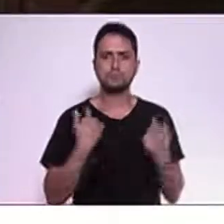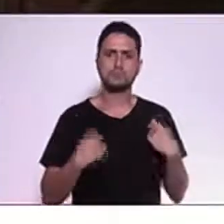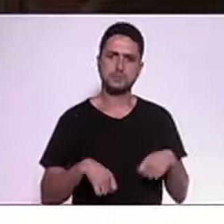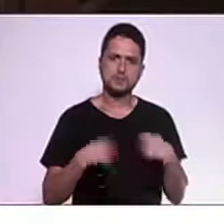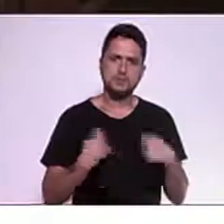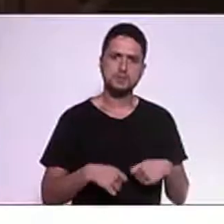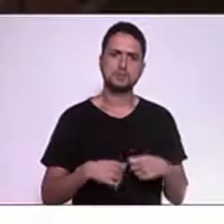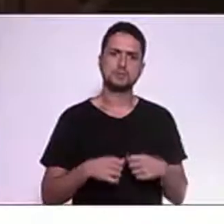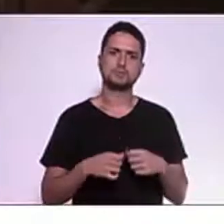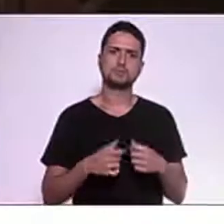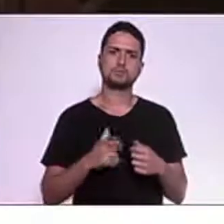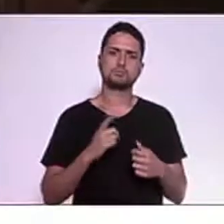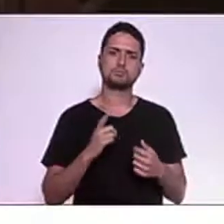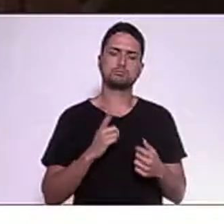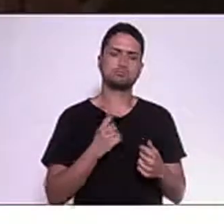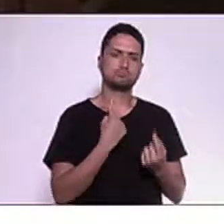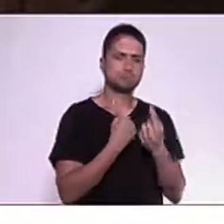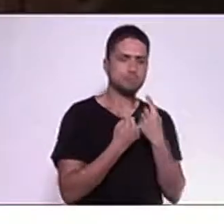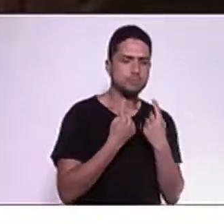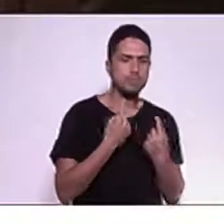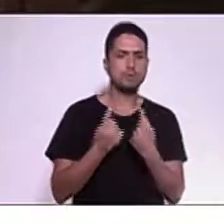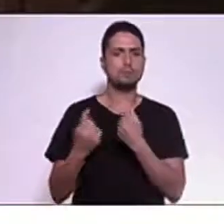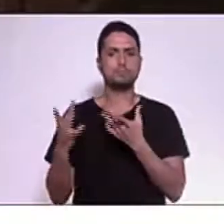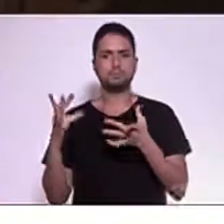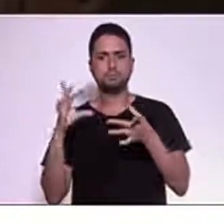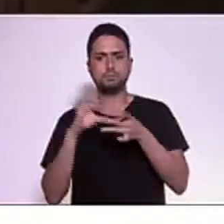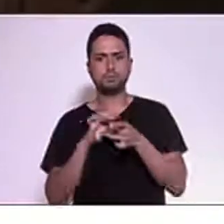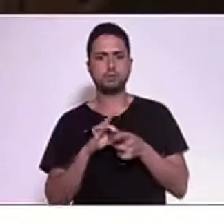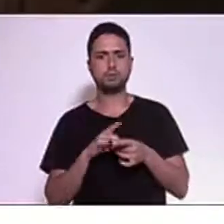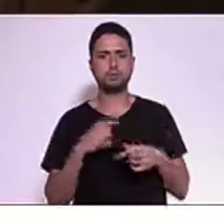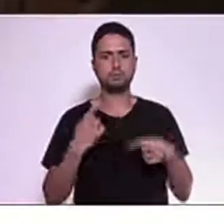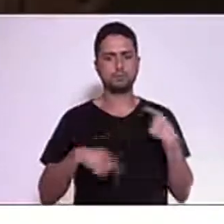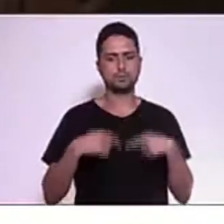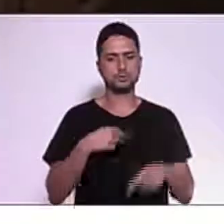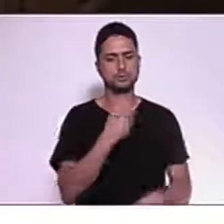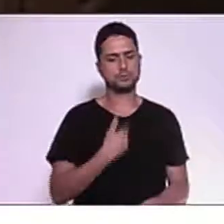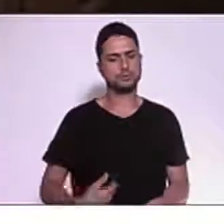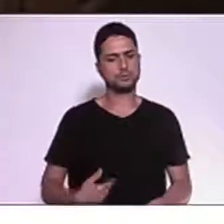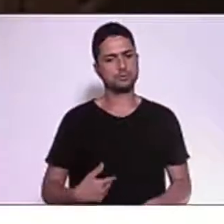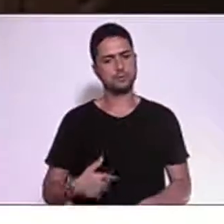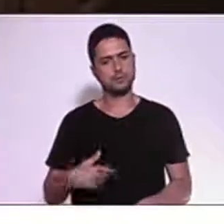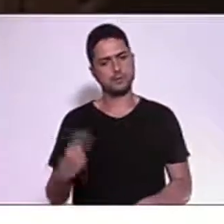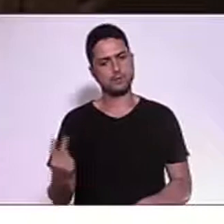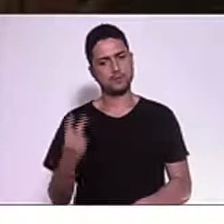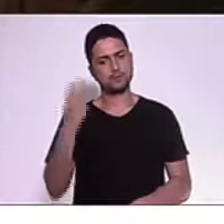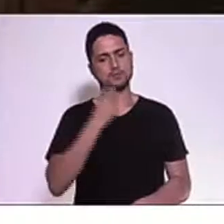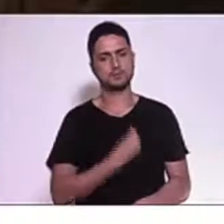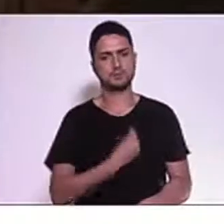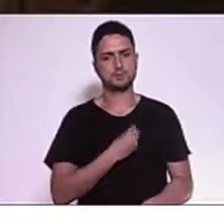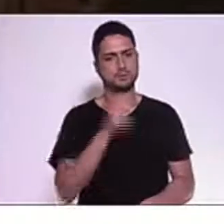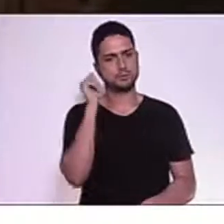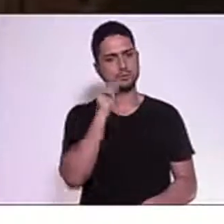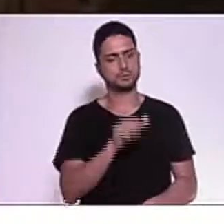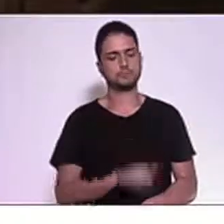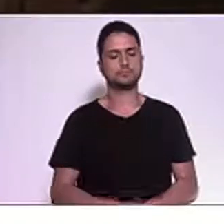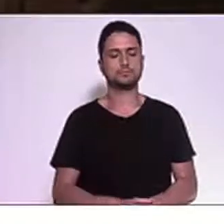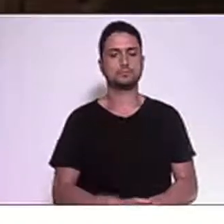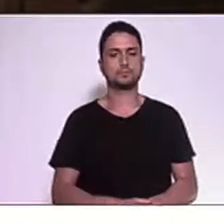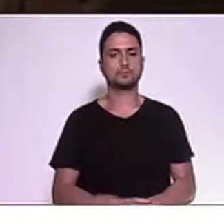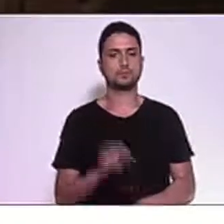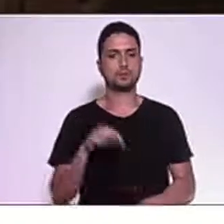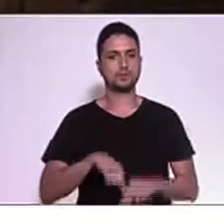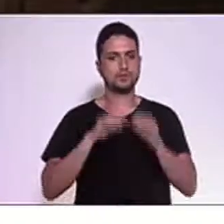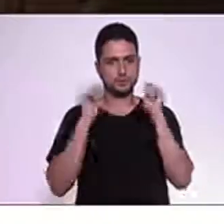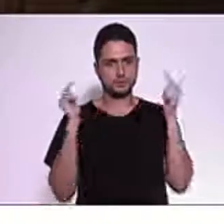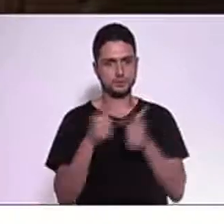articular as políticas públicas pela vida dessas mulheres. Nós apresentamos aqui nessa casa,